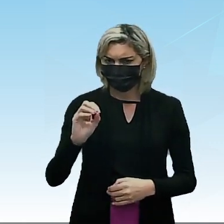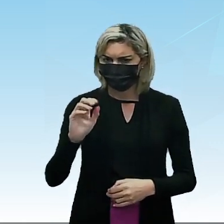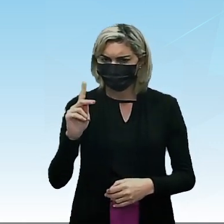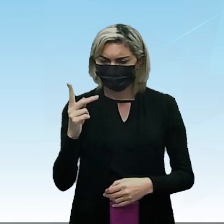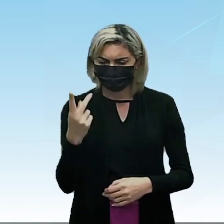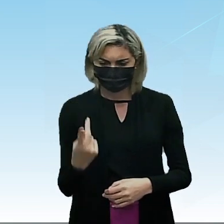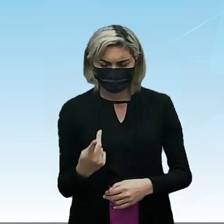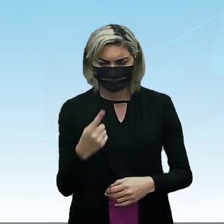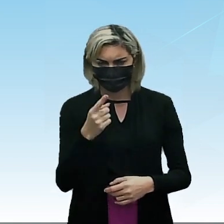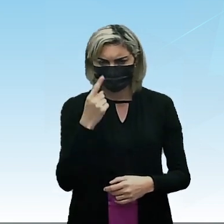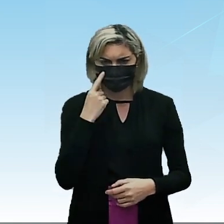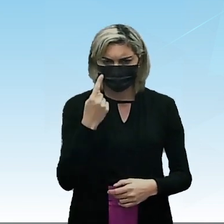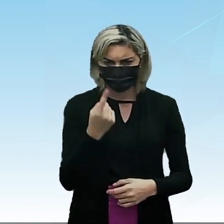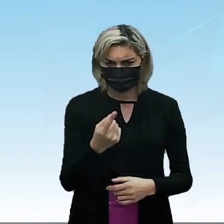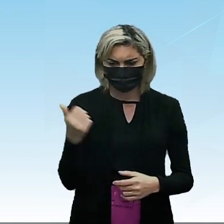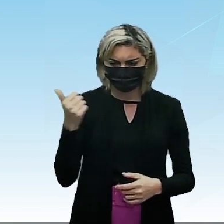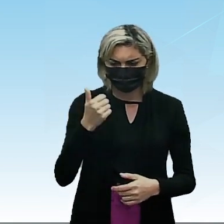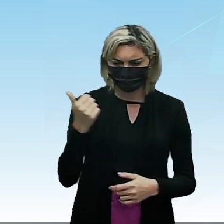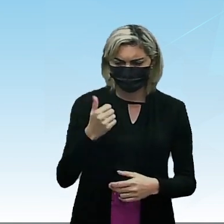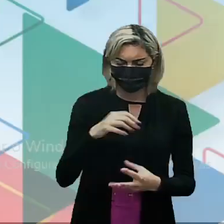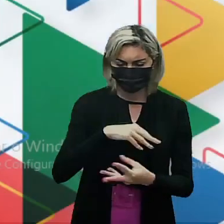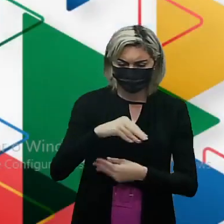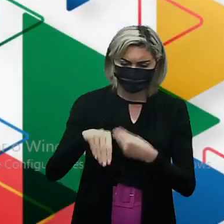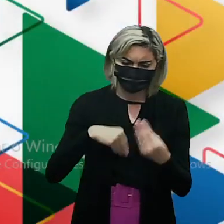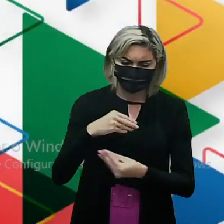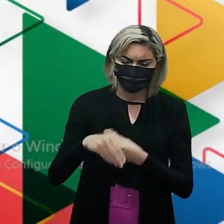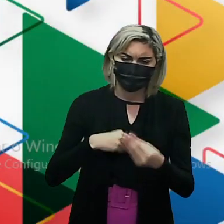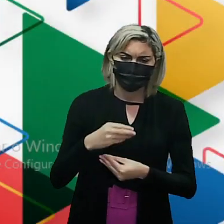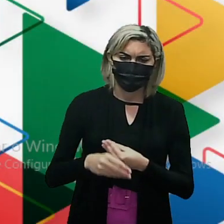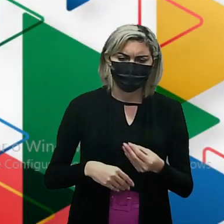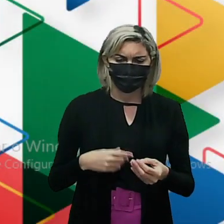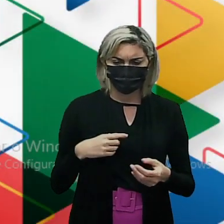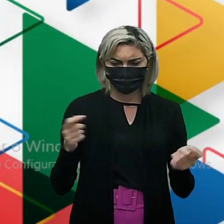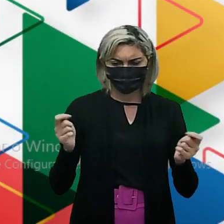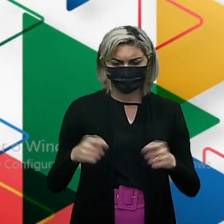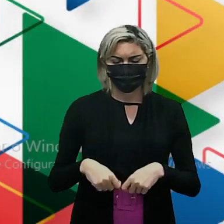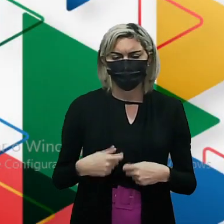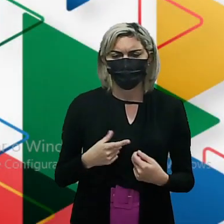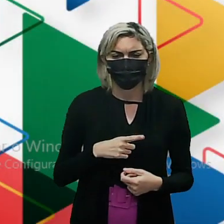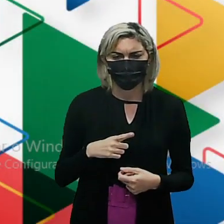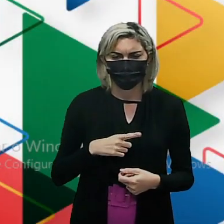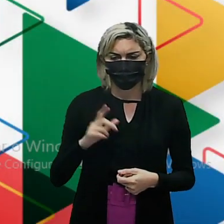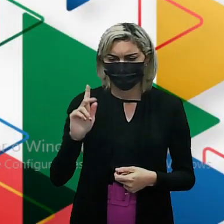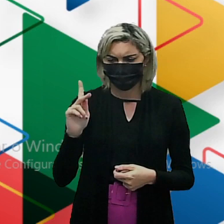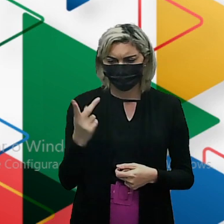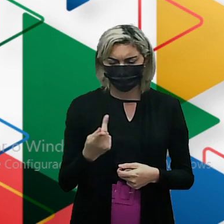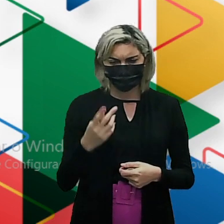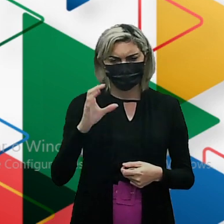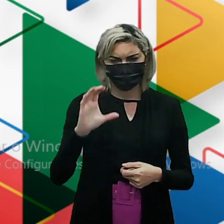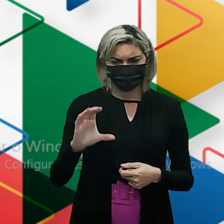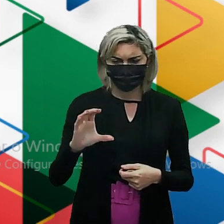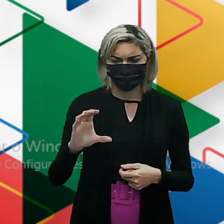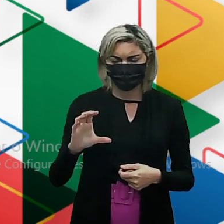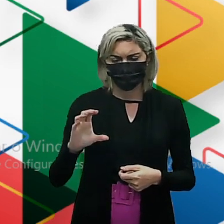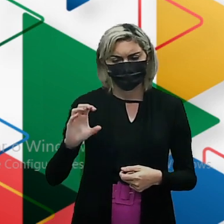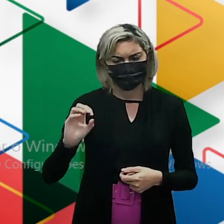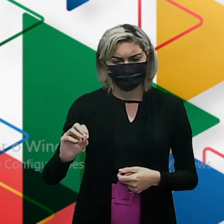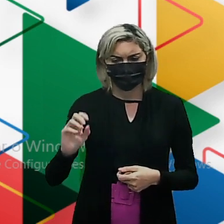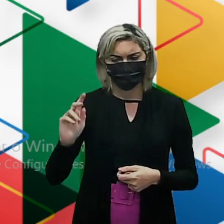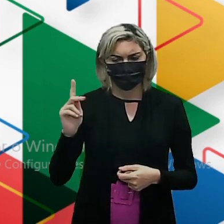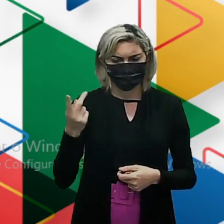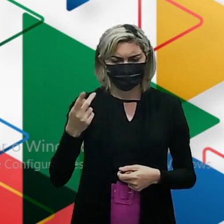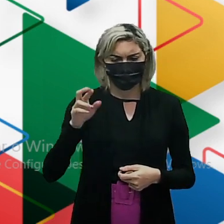está vendo aí Nesse primeiro composto Do lado esquerdo Você observa Que tem CH C OH